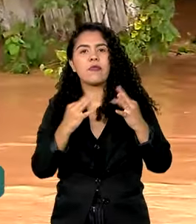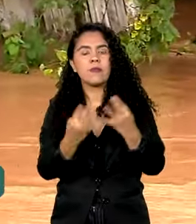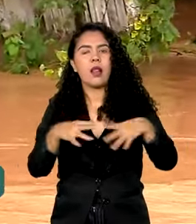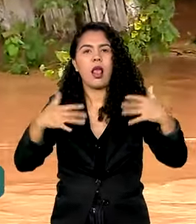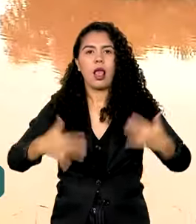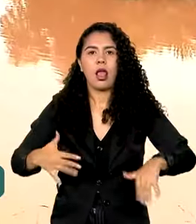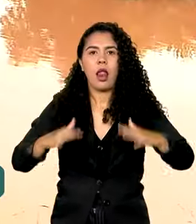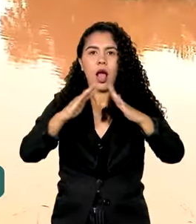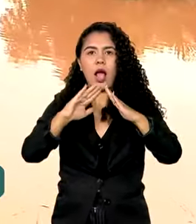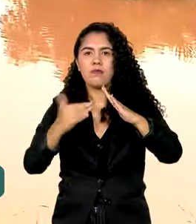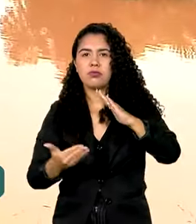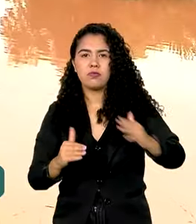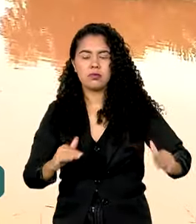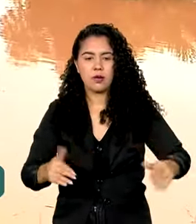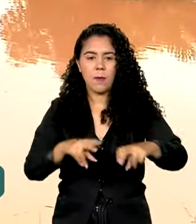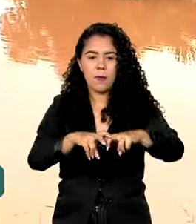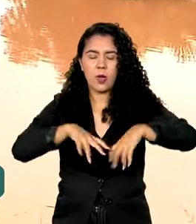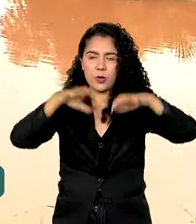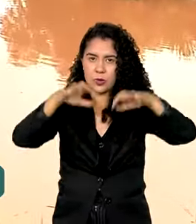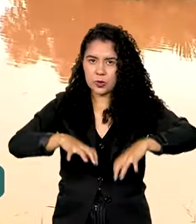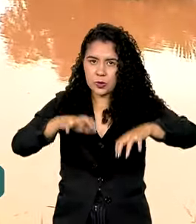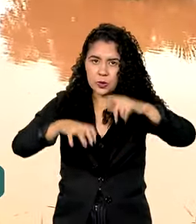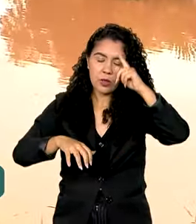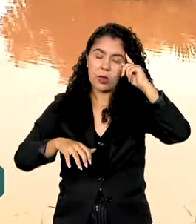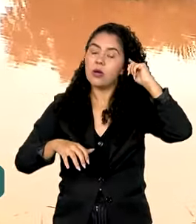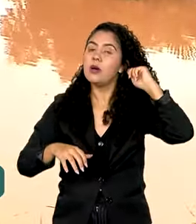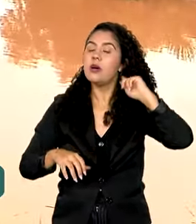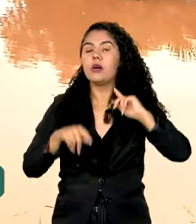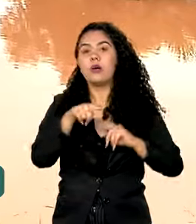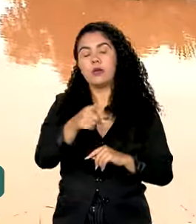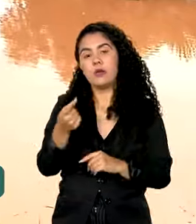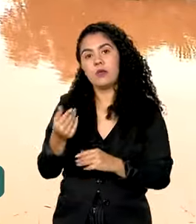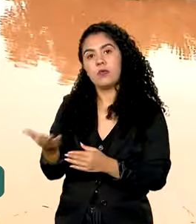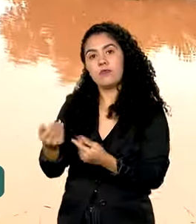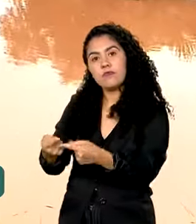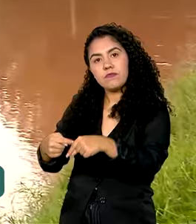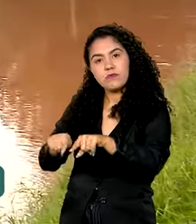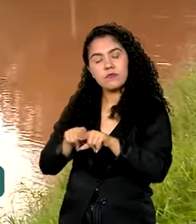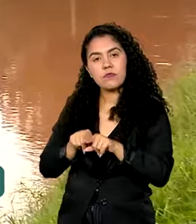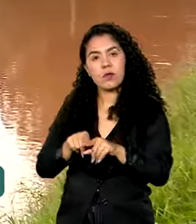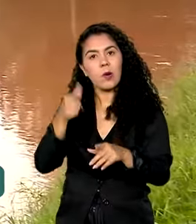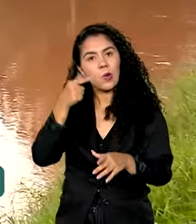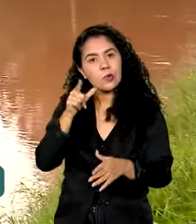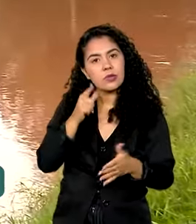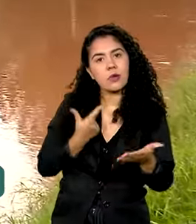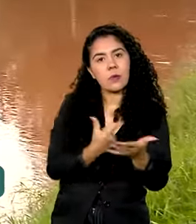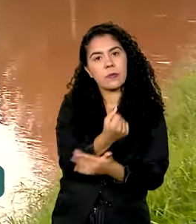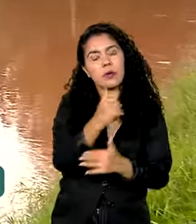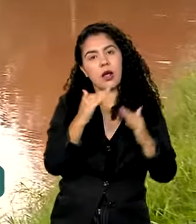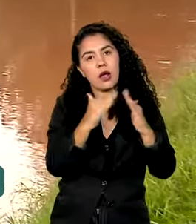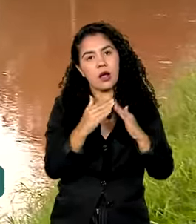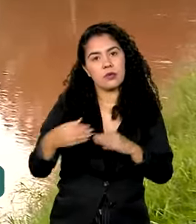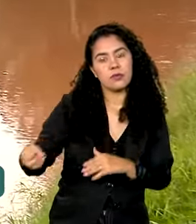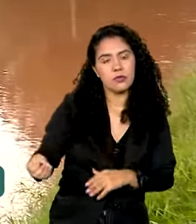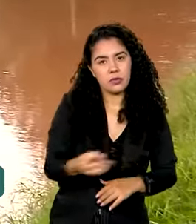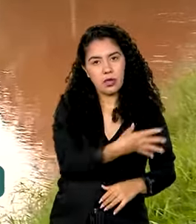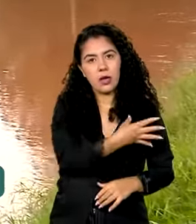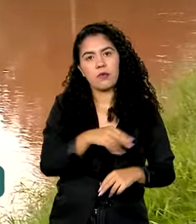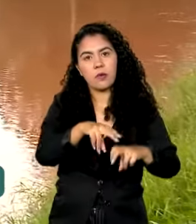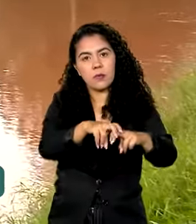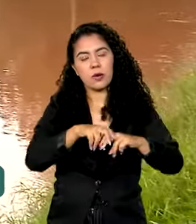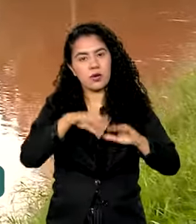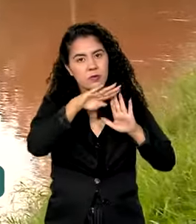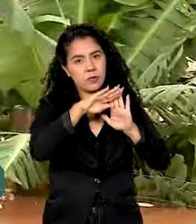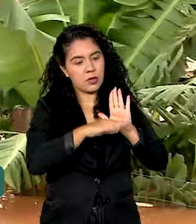enchentes. O recurso vai facilitar o acesso ao financiamento habitacional para a aquisição de um novo imóvel pelo Minha